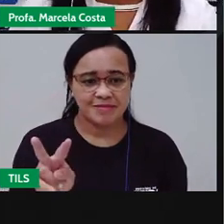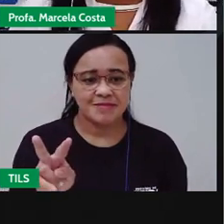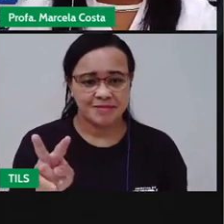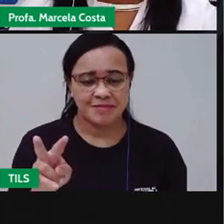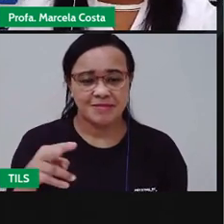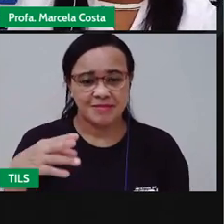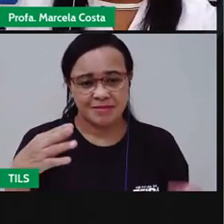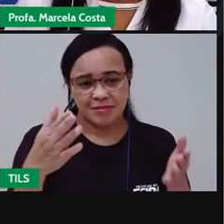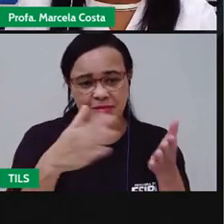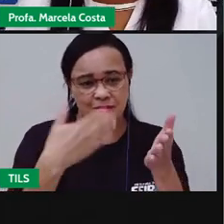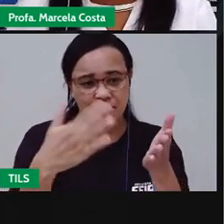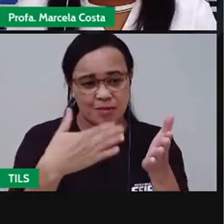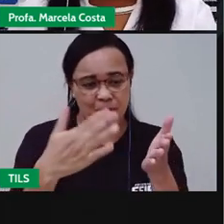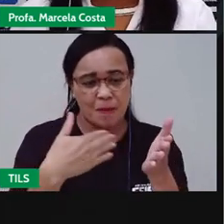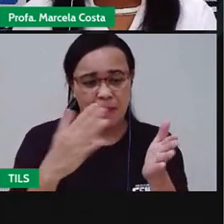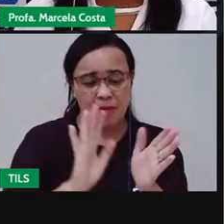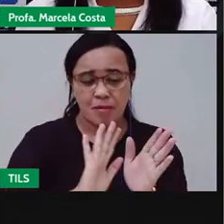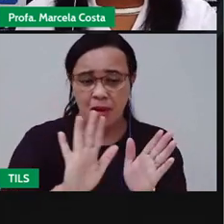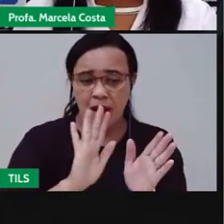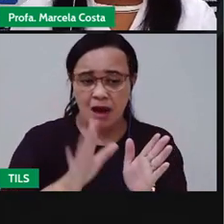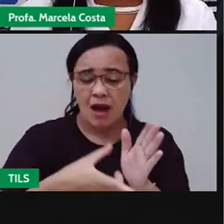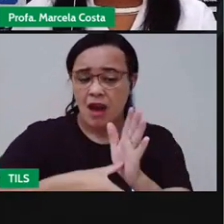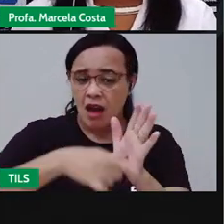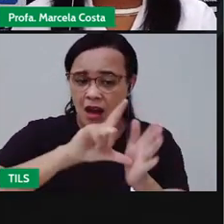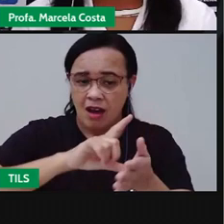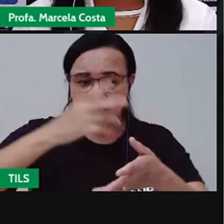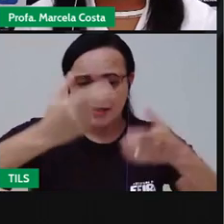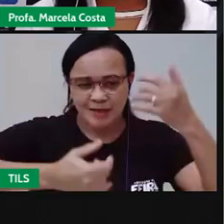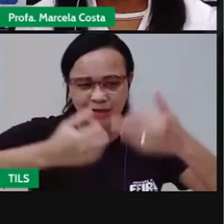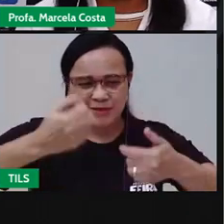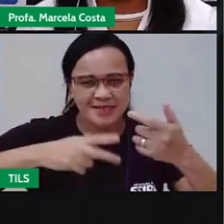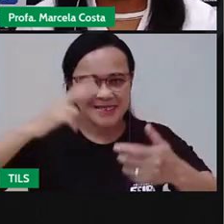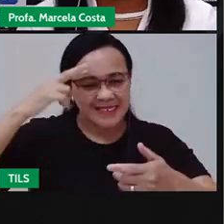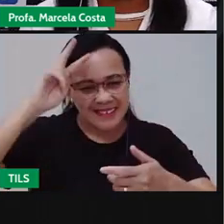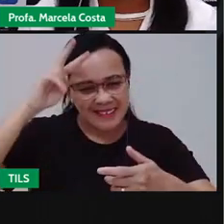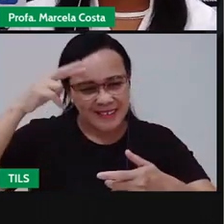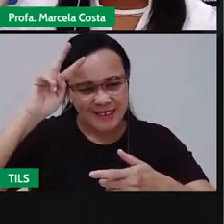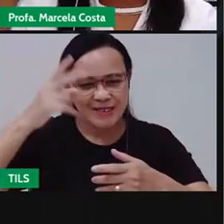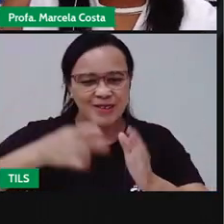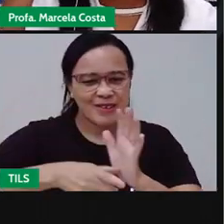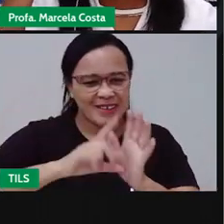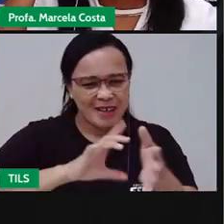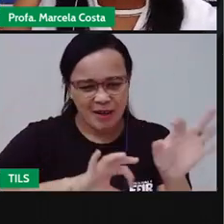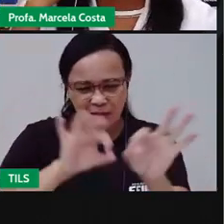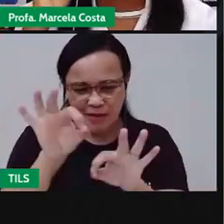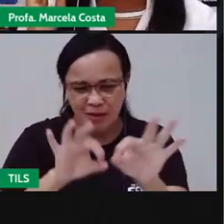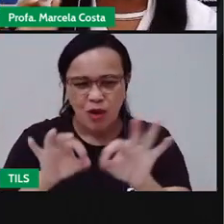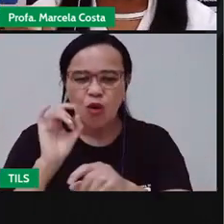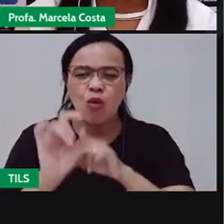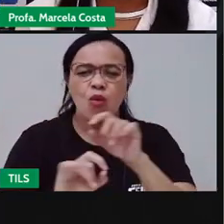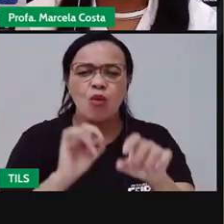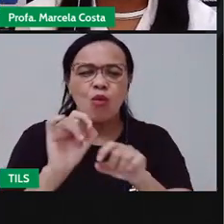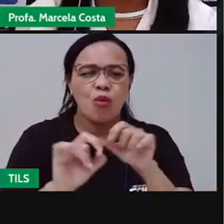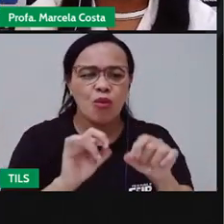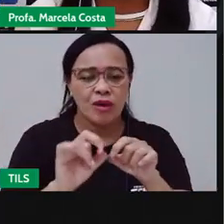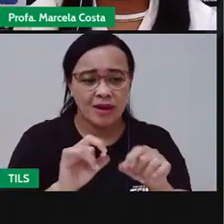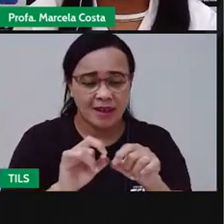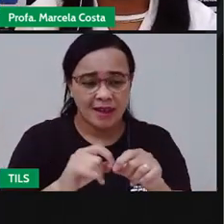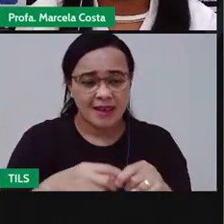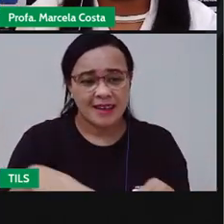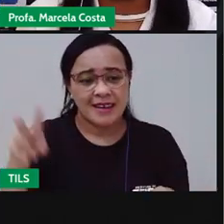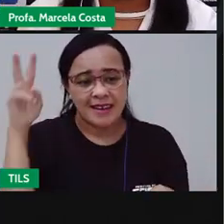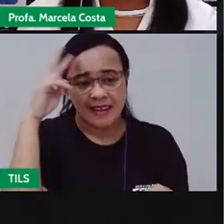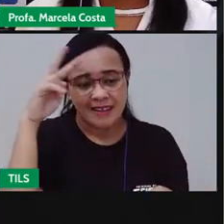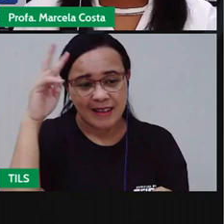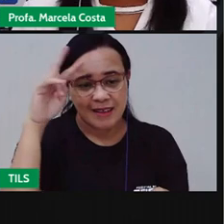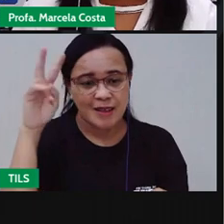Então, antes de começar a contar a história, vamos nos preparar. Porque eu já falei que quando a gente